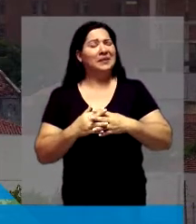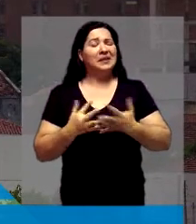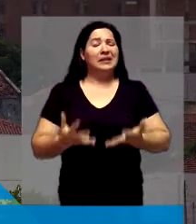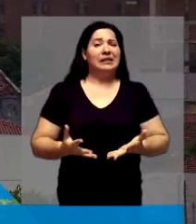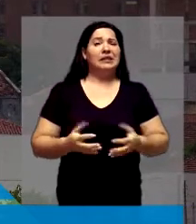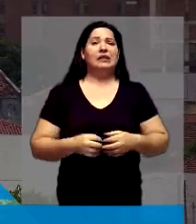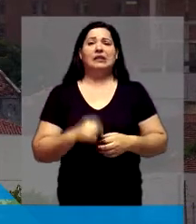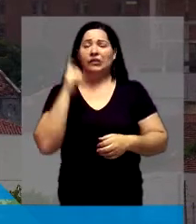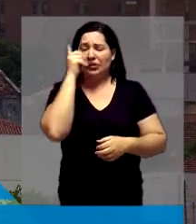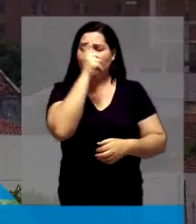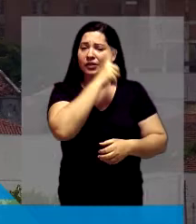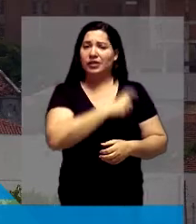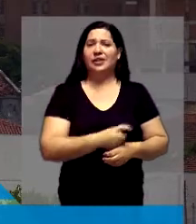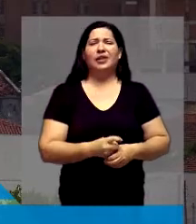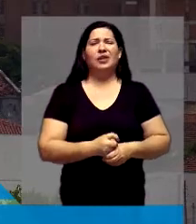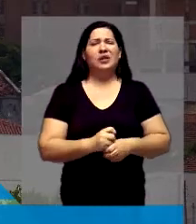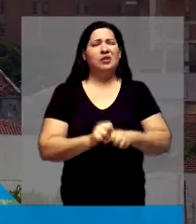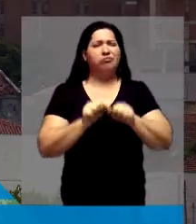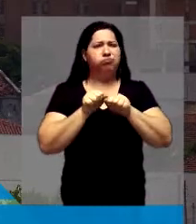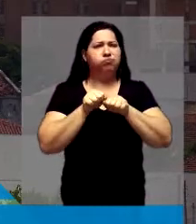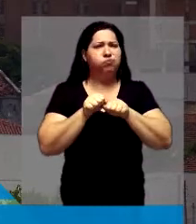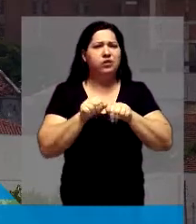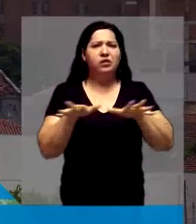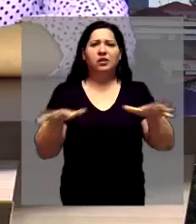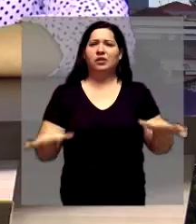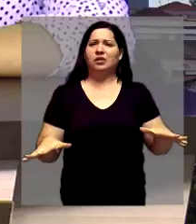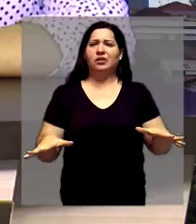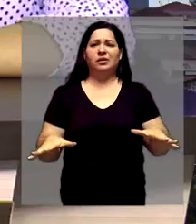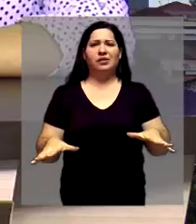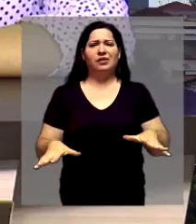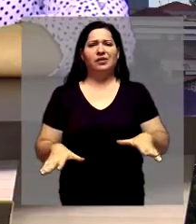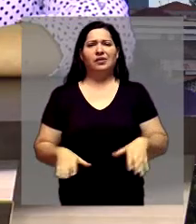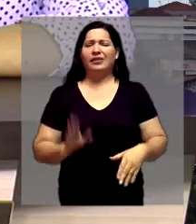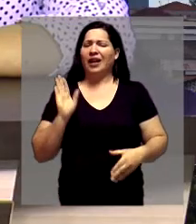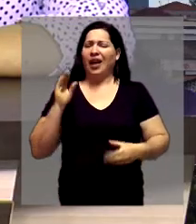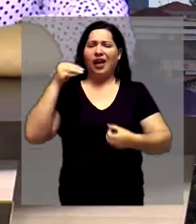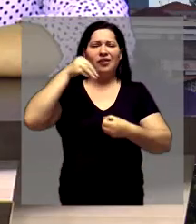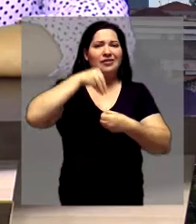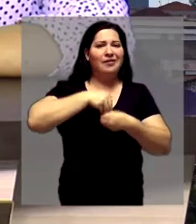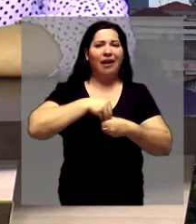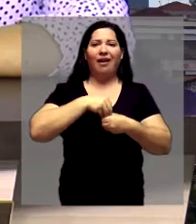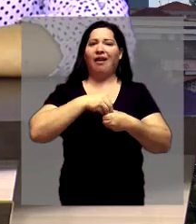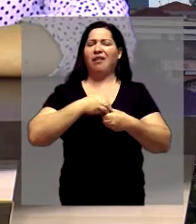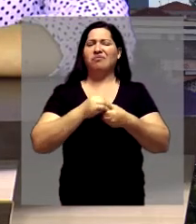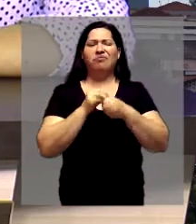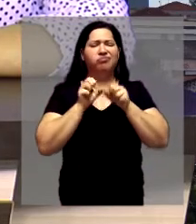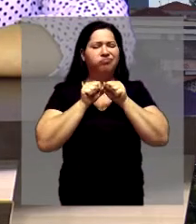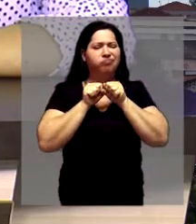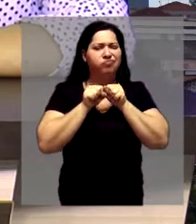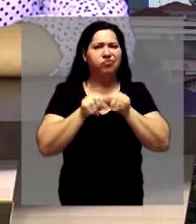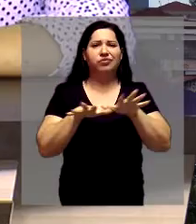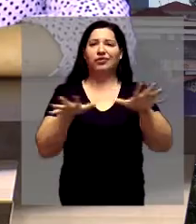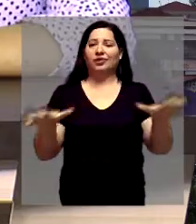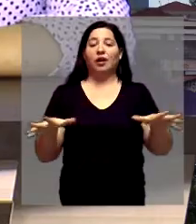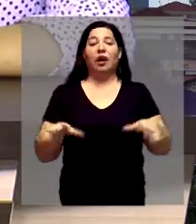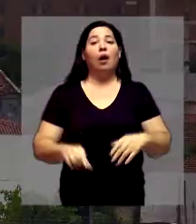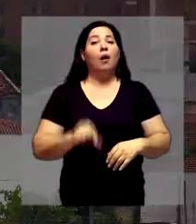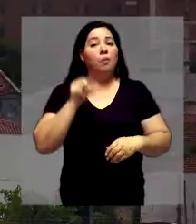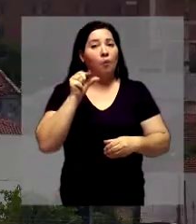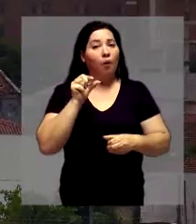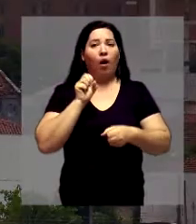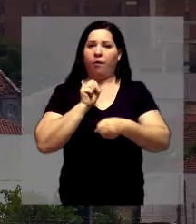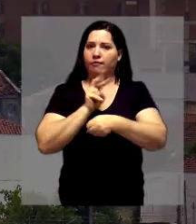Teve muitos candidatos. Nós tivemos aqui em Urinhos a base de 230 candidatos. Então, quer dizer, são muitos candidatos para poucas vagas.